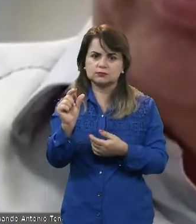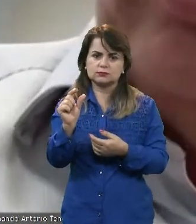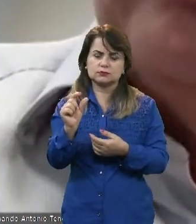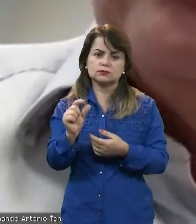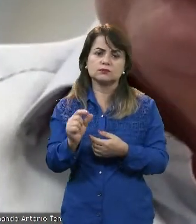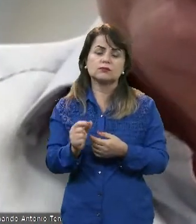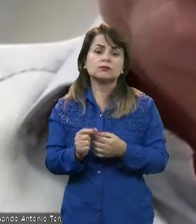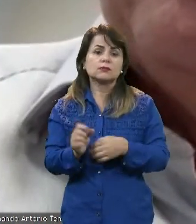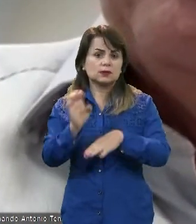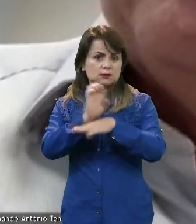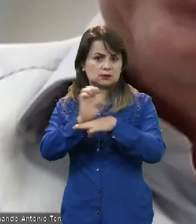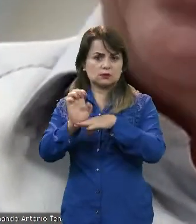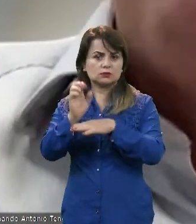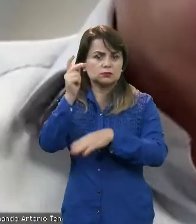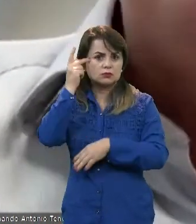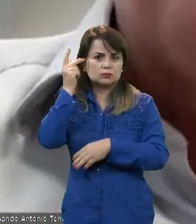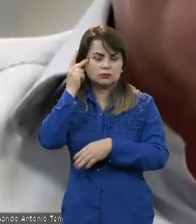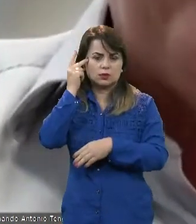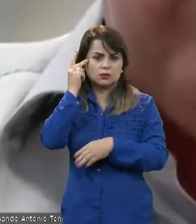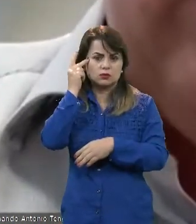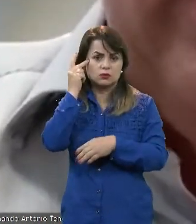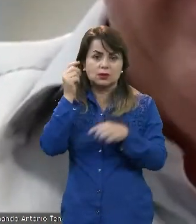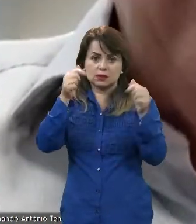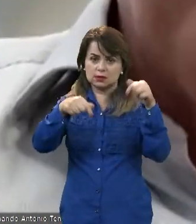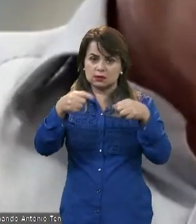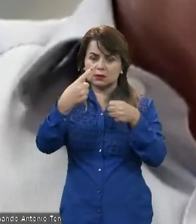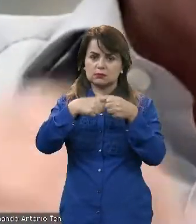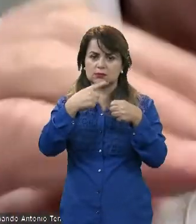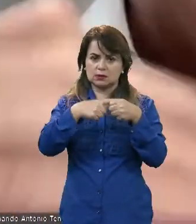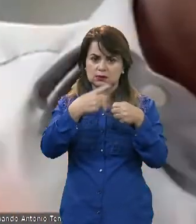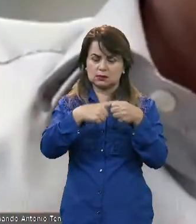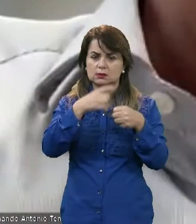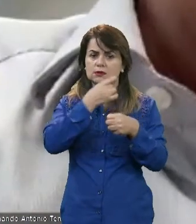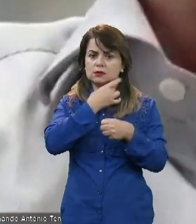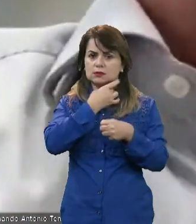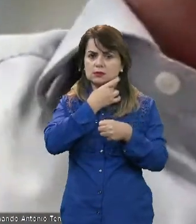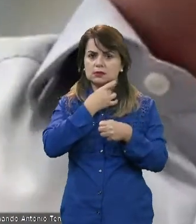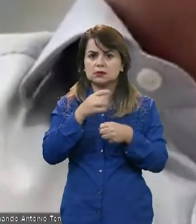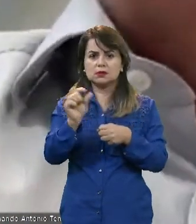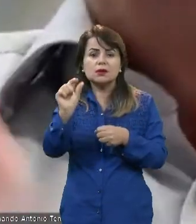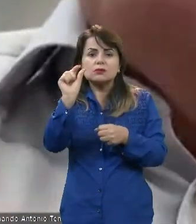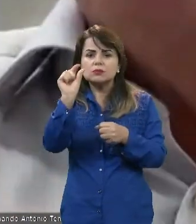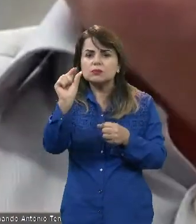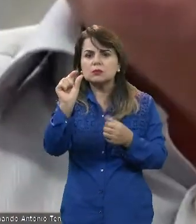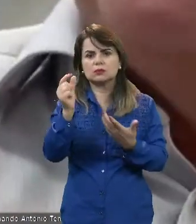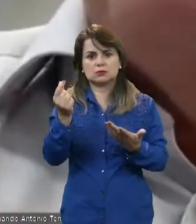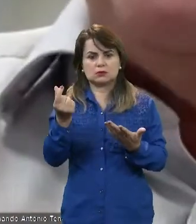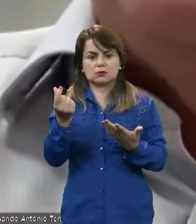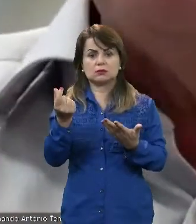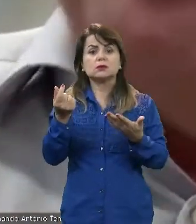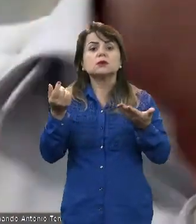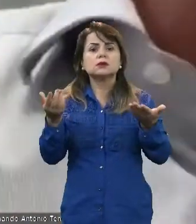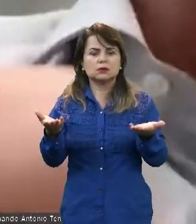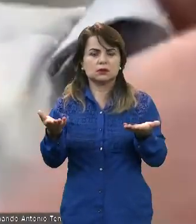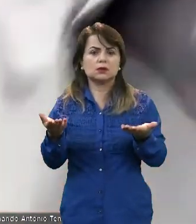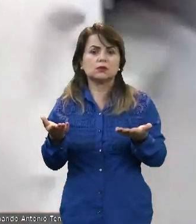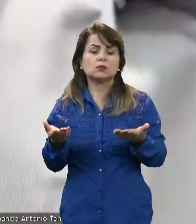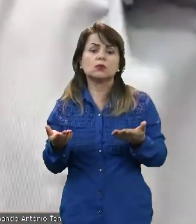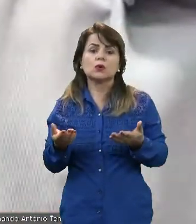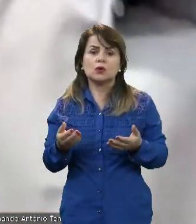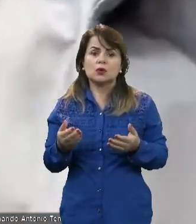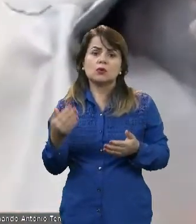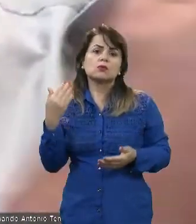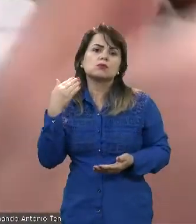de São Paulo. É a menor. O que eu posso te garantir é que o Banco Central é que legisla. Ele tem